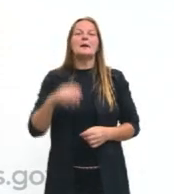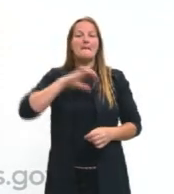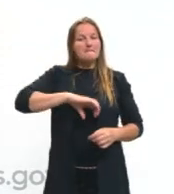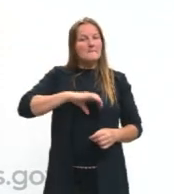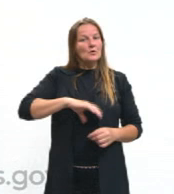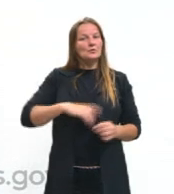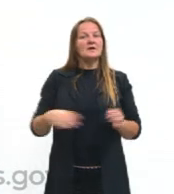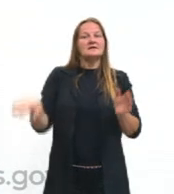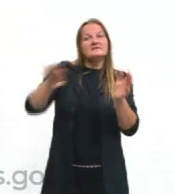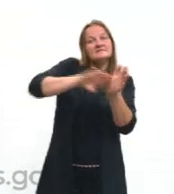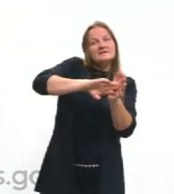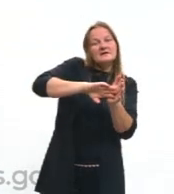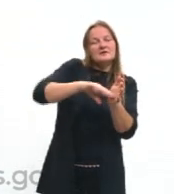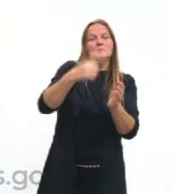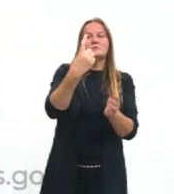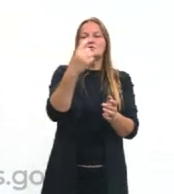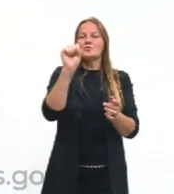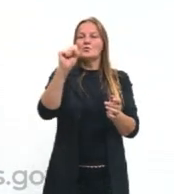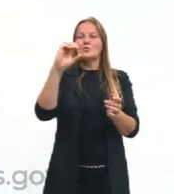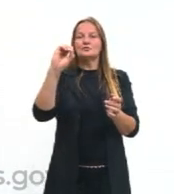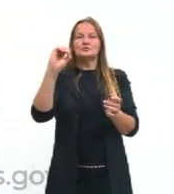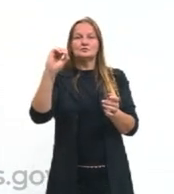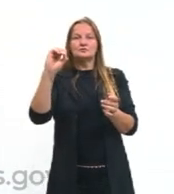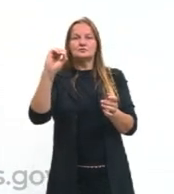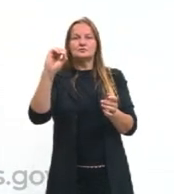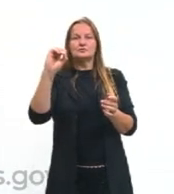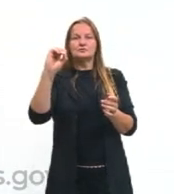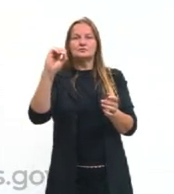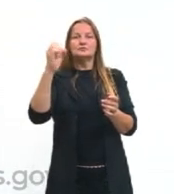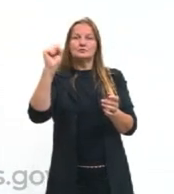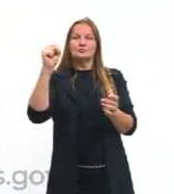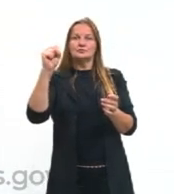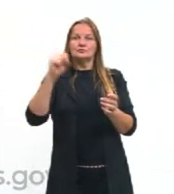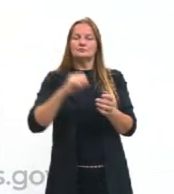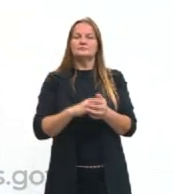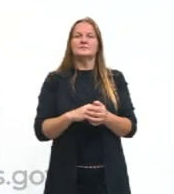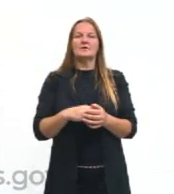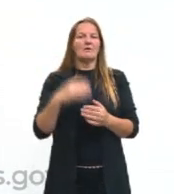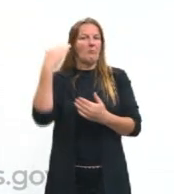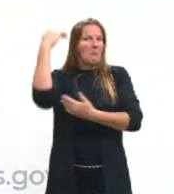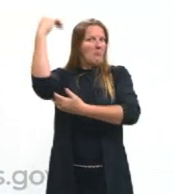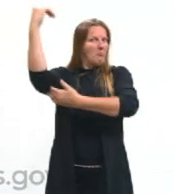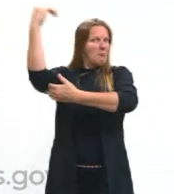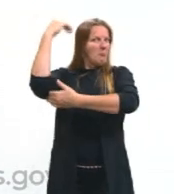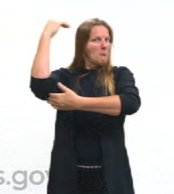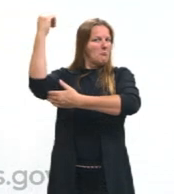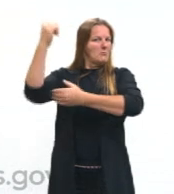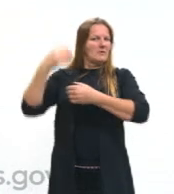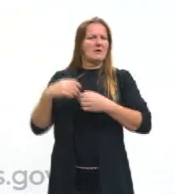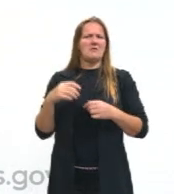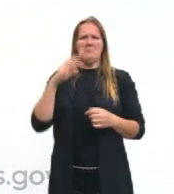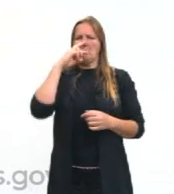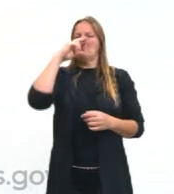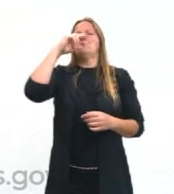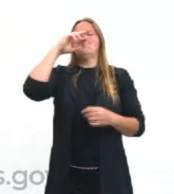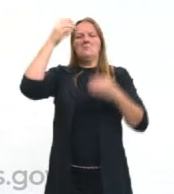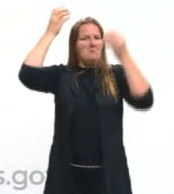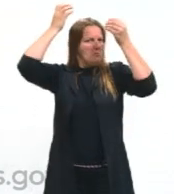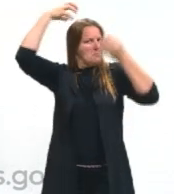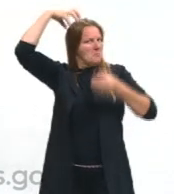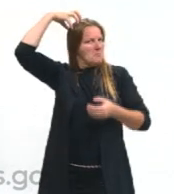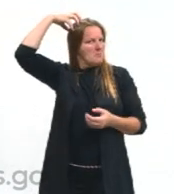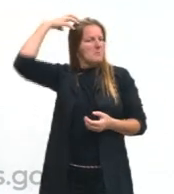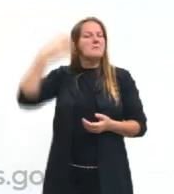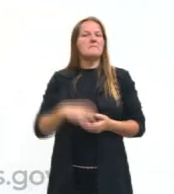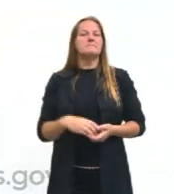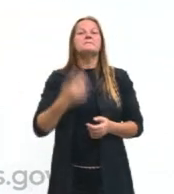1808 e era um sinal de prestígio por representar a fala da corte. A história da